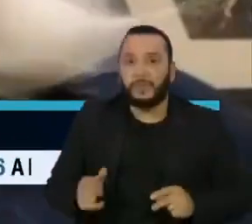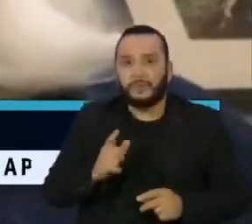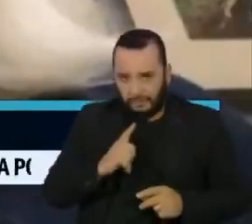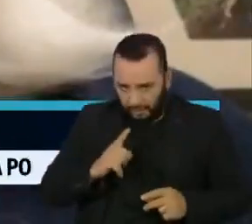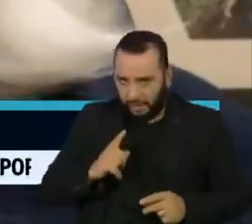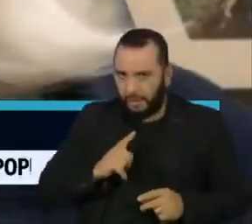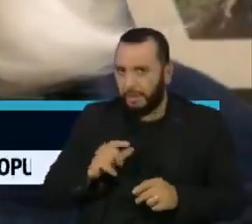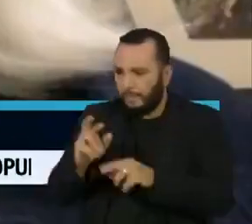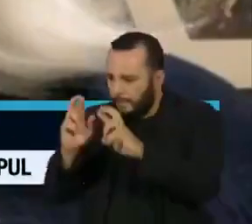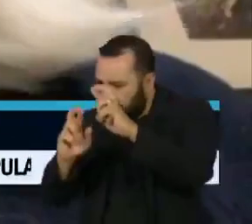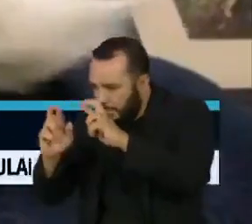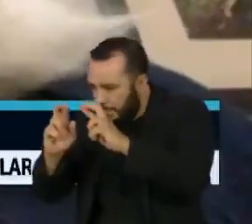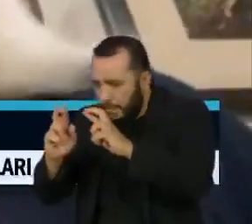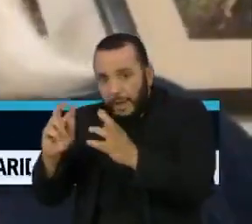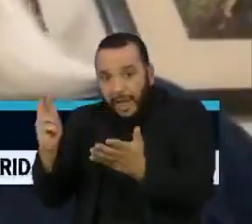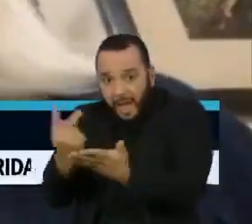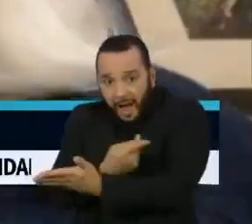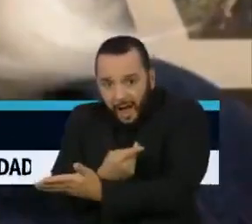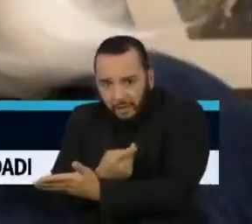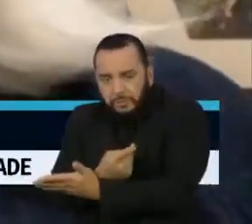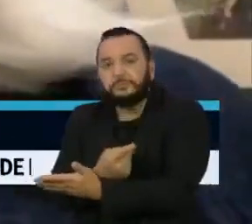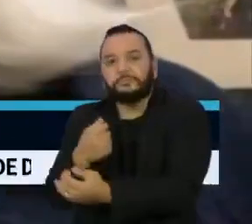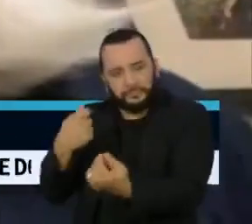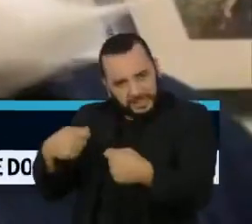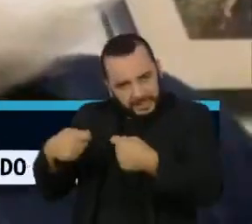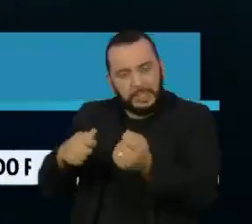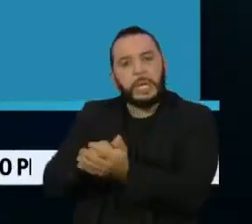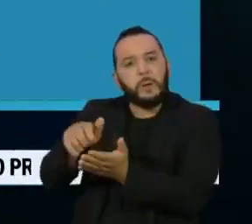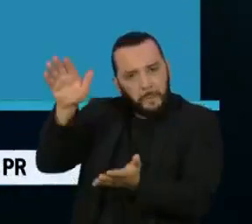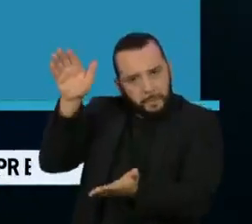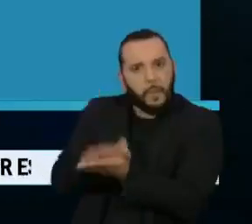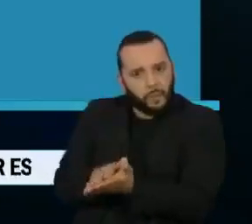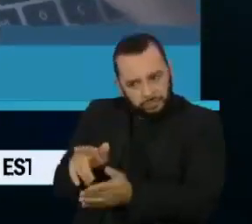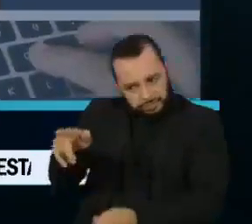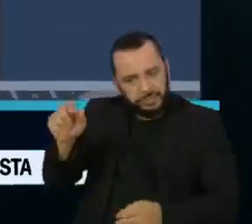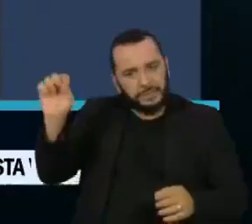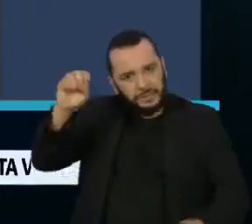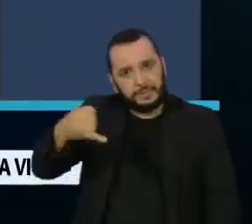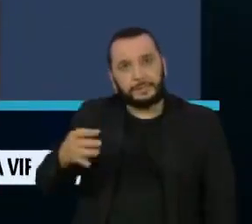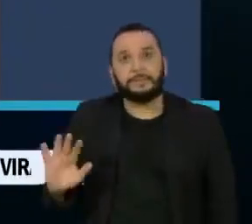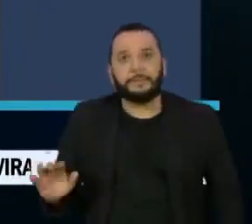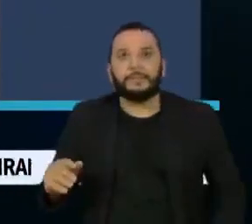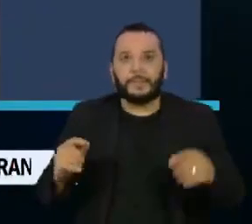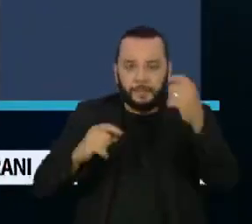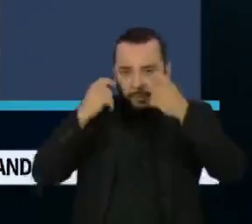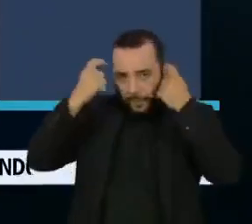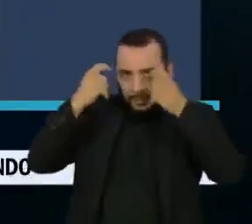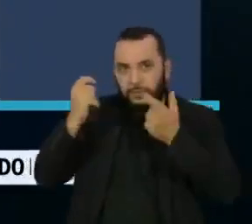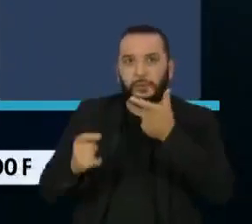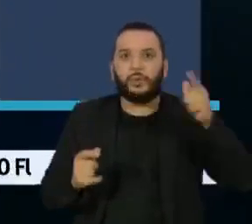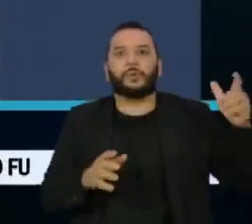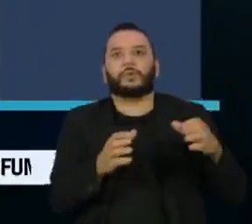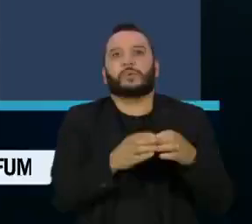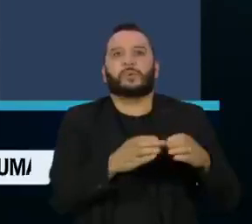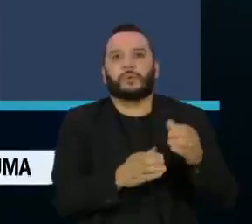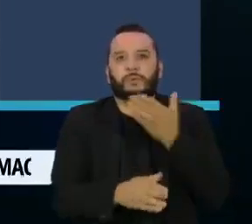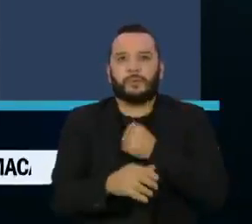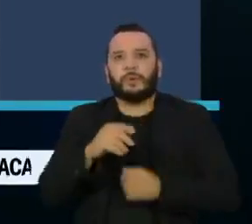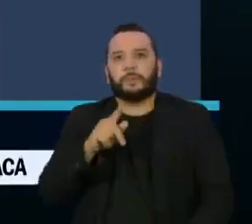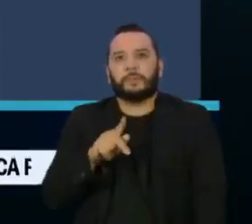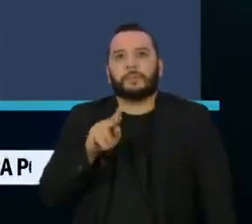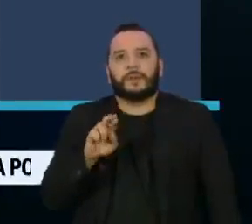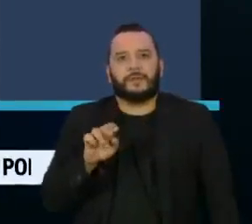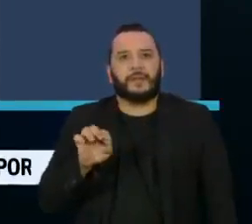realmente sejam apuradas as irregularidades. A preocupação é a mesma de outro grupo, chamado Prevent